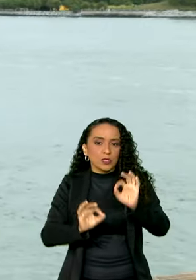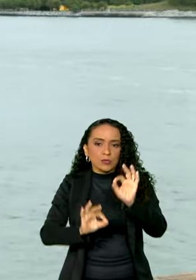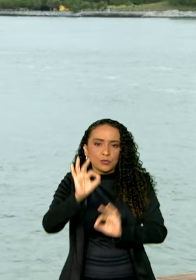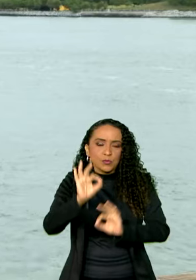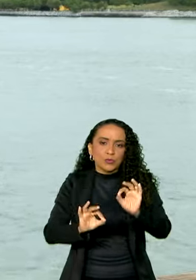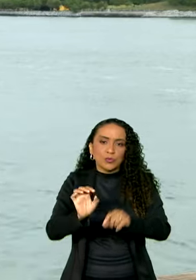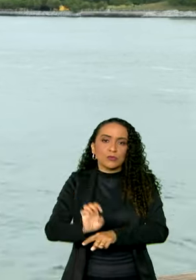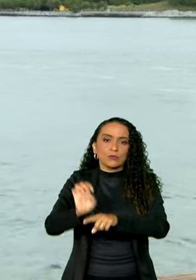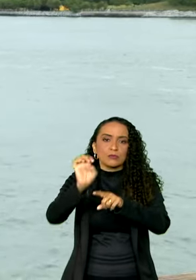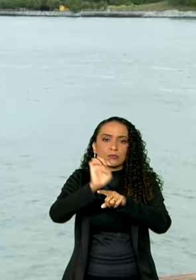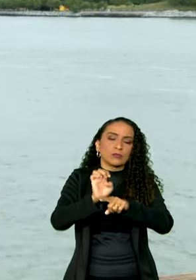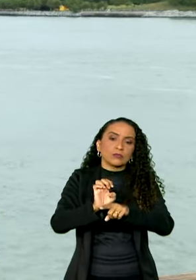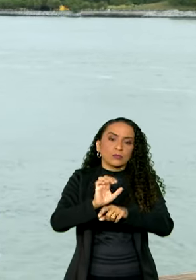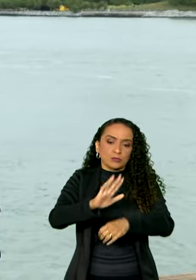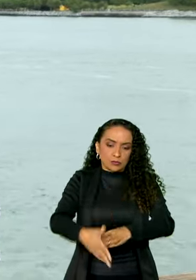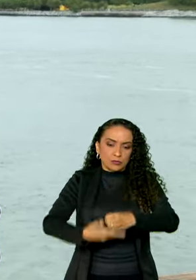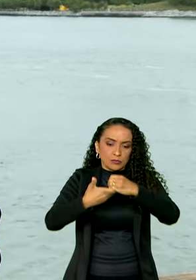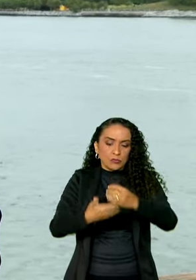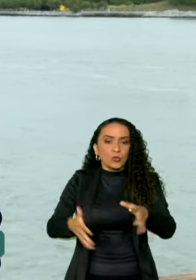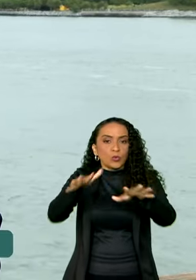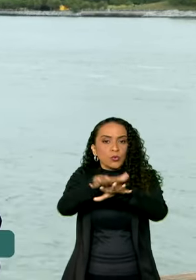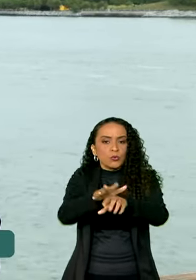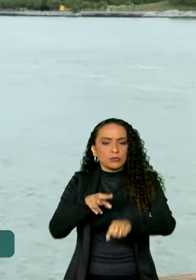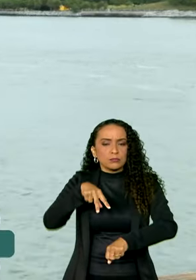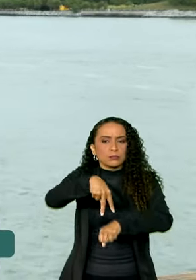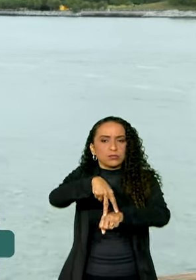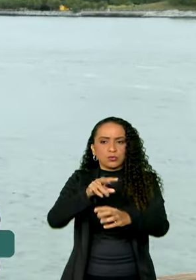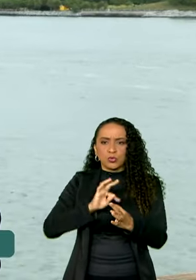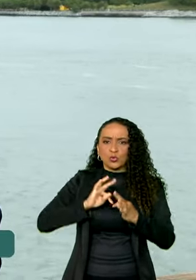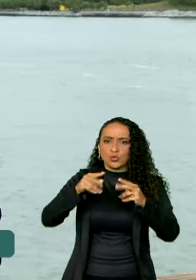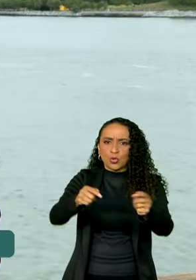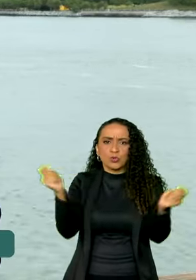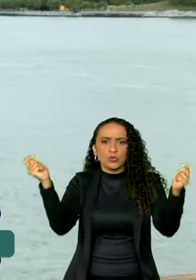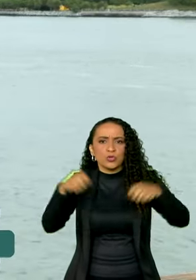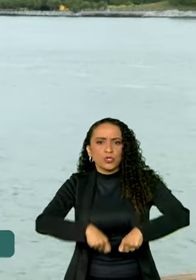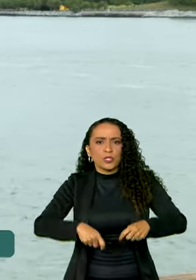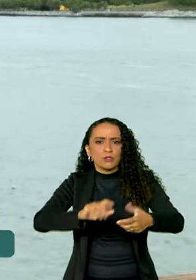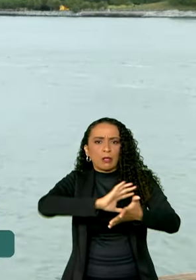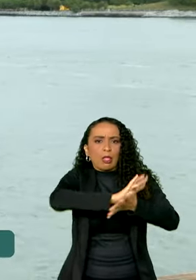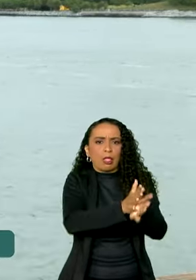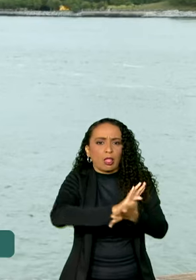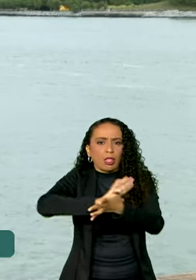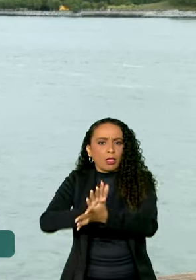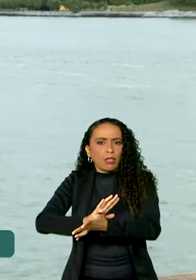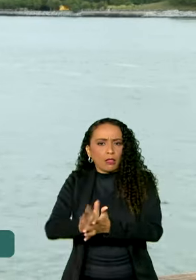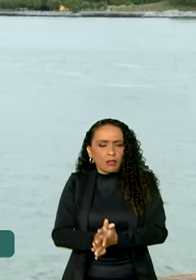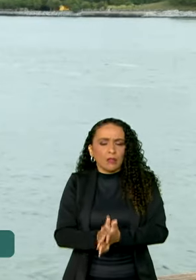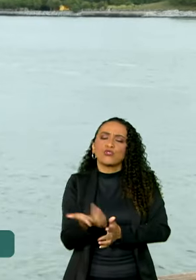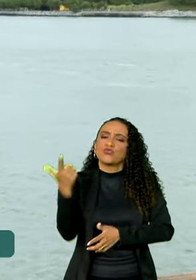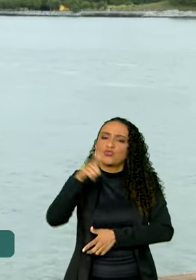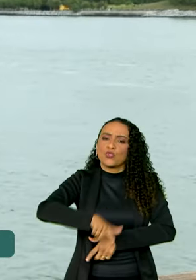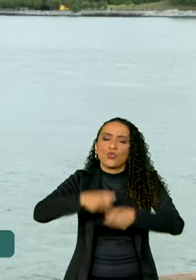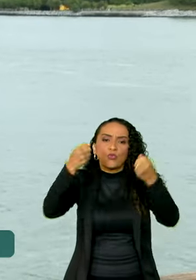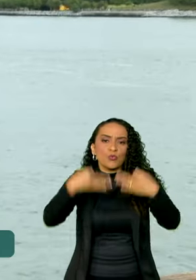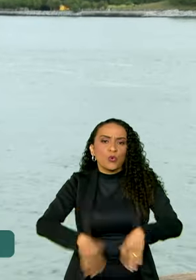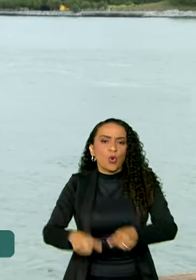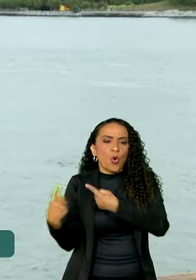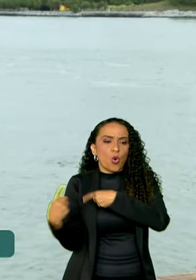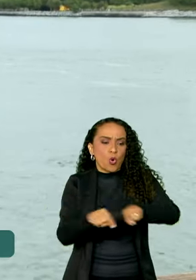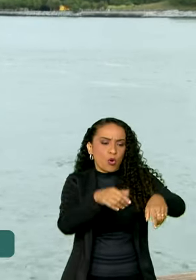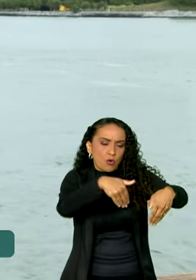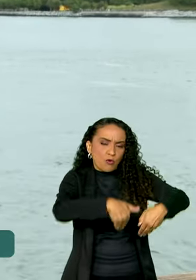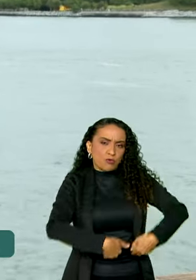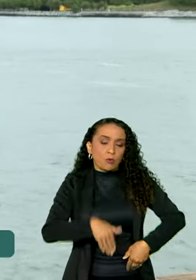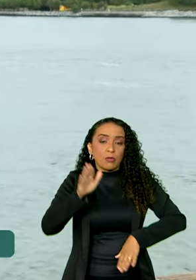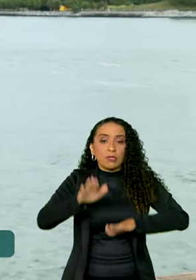sustentável, inclusivo e que enfrente todas as formas de discriminação. Ele voltou a afirmar que o combate à fome